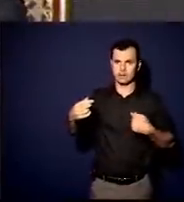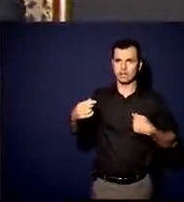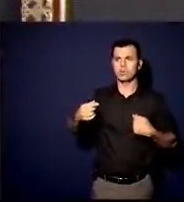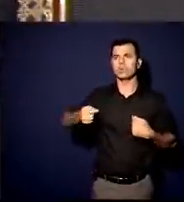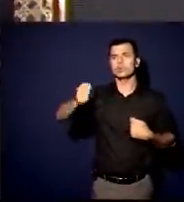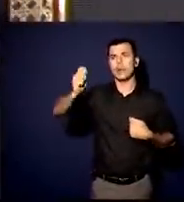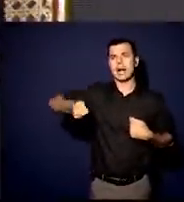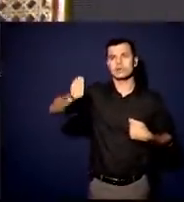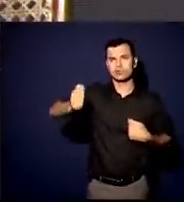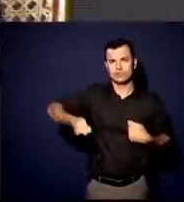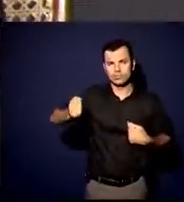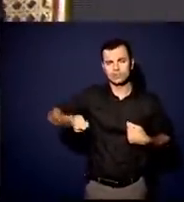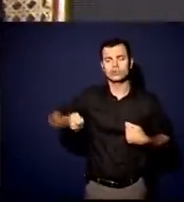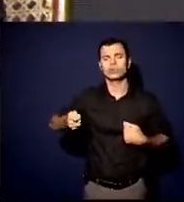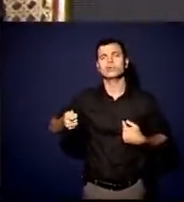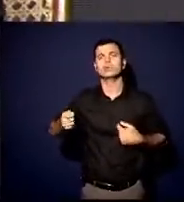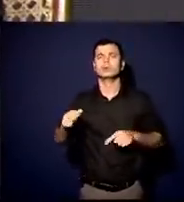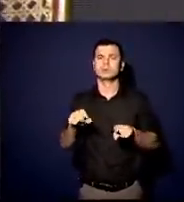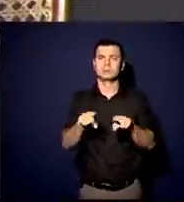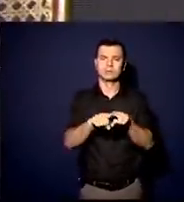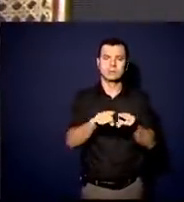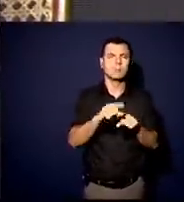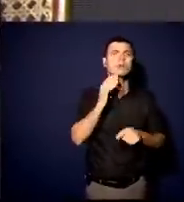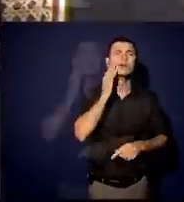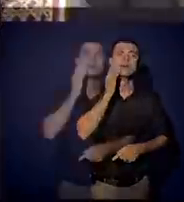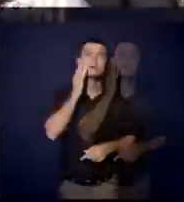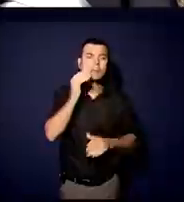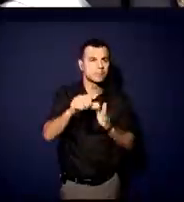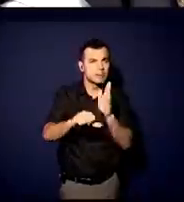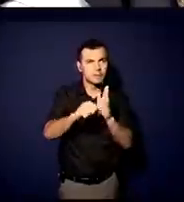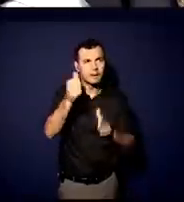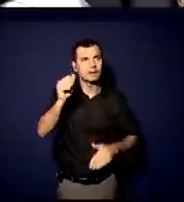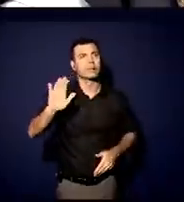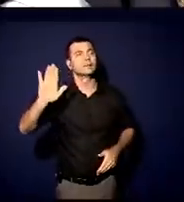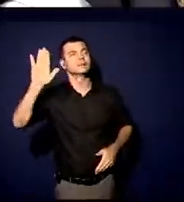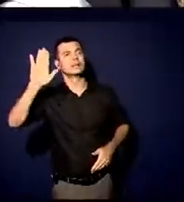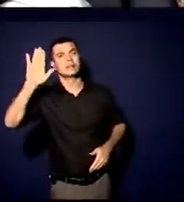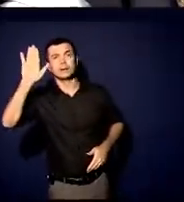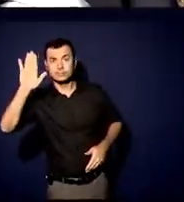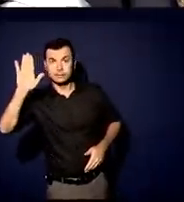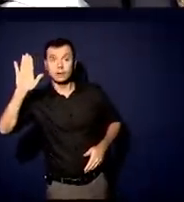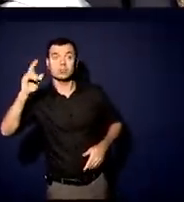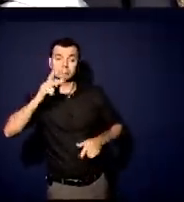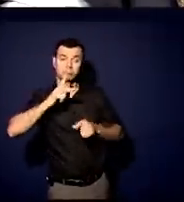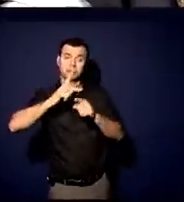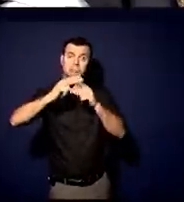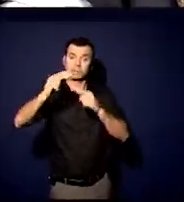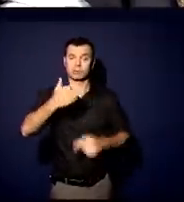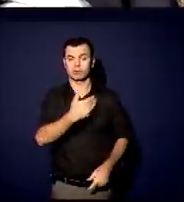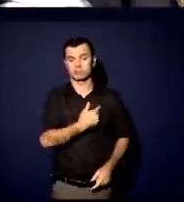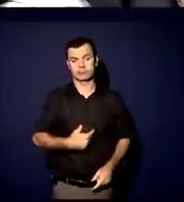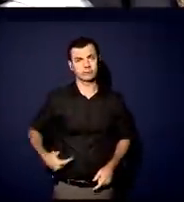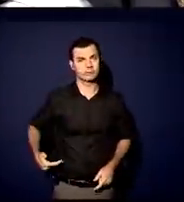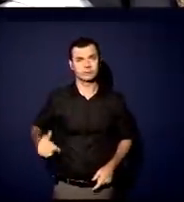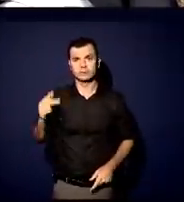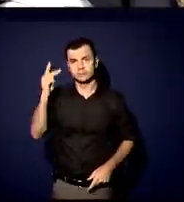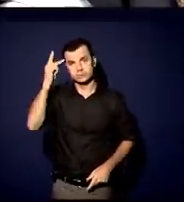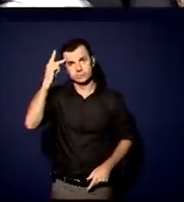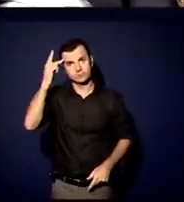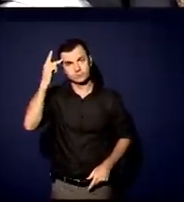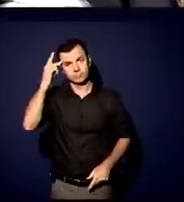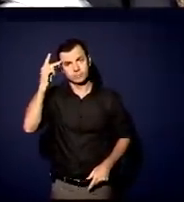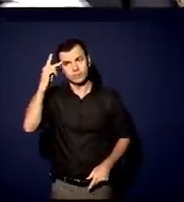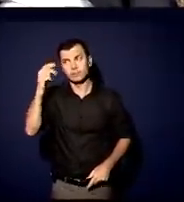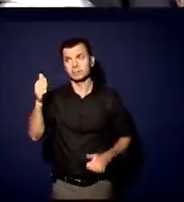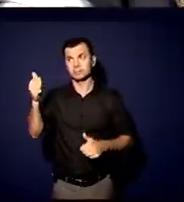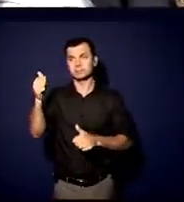mandato, o Tarcísio, que na primeira eleição já se elege governador de São Paulo, esse é outro nível de